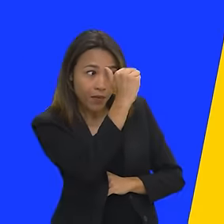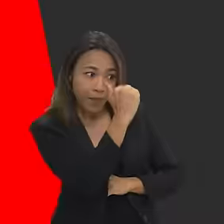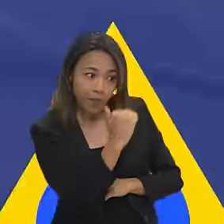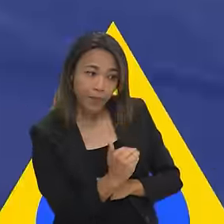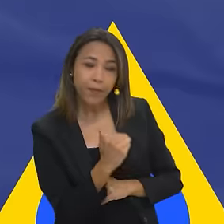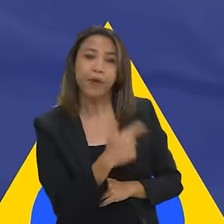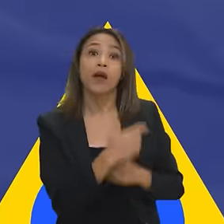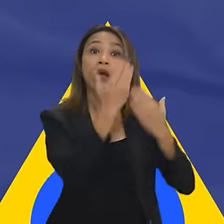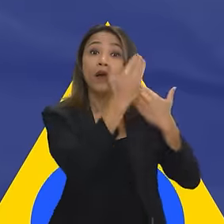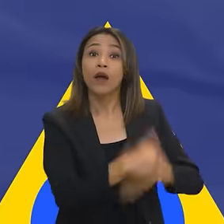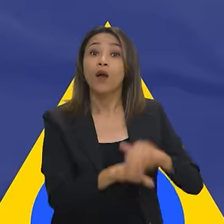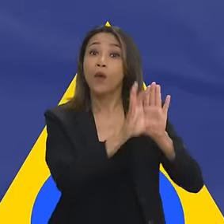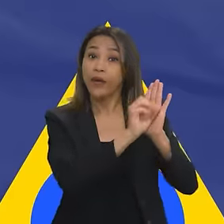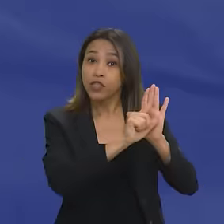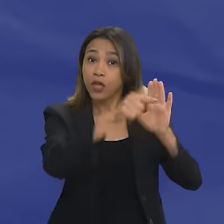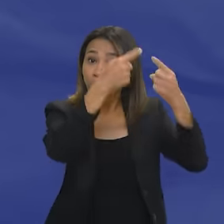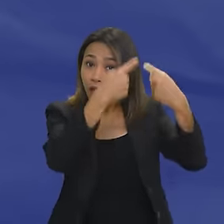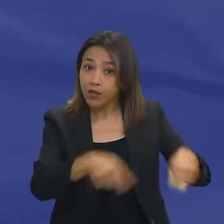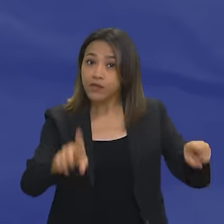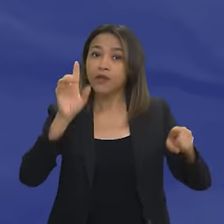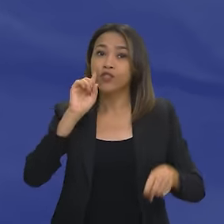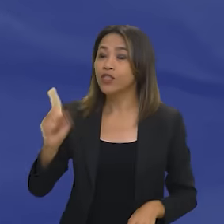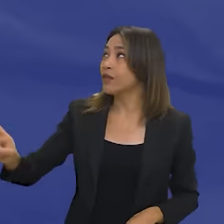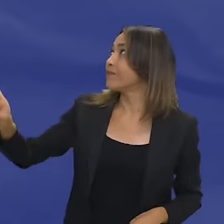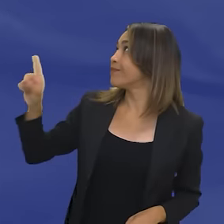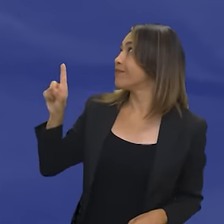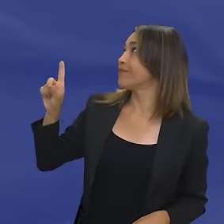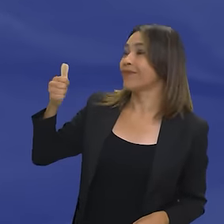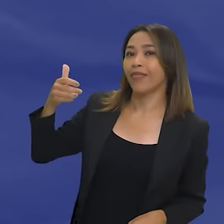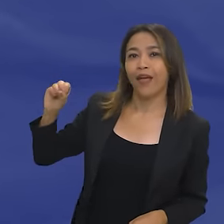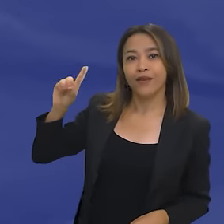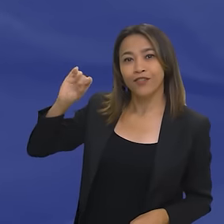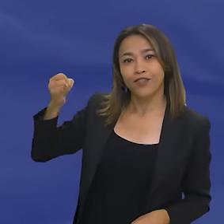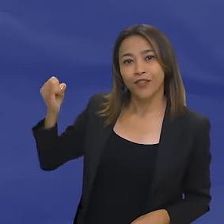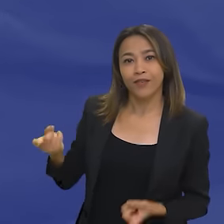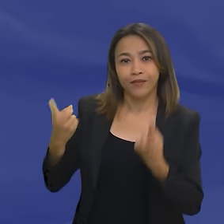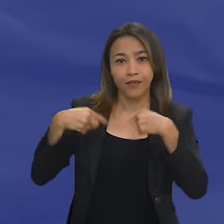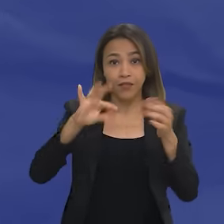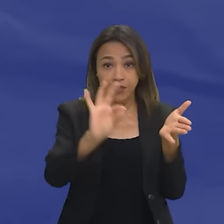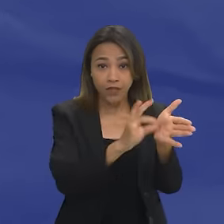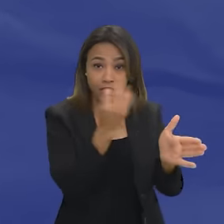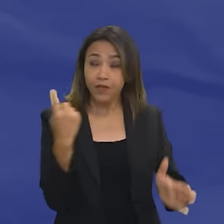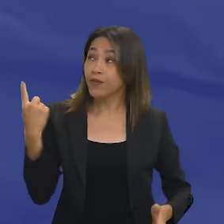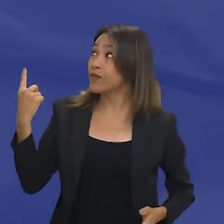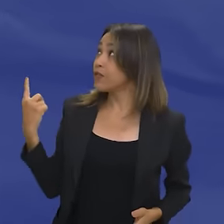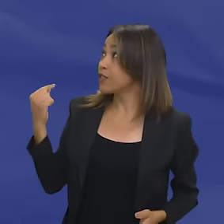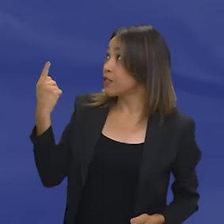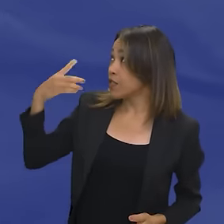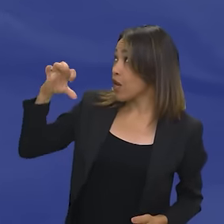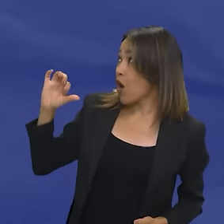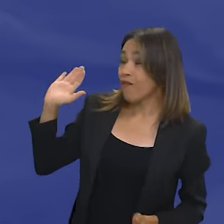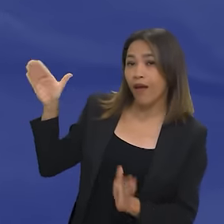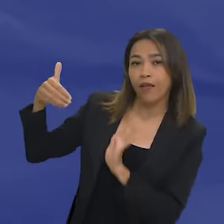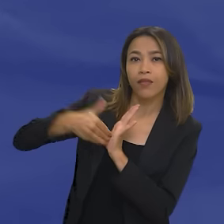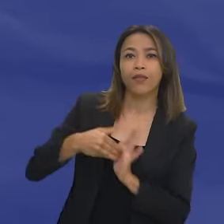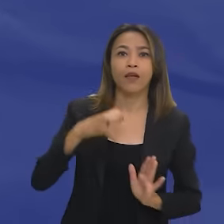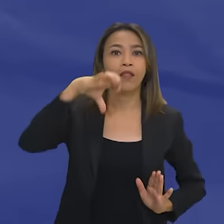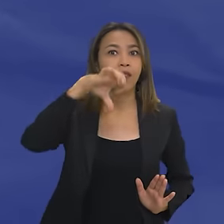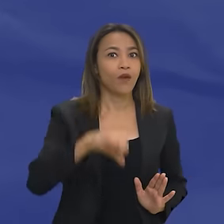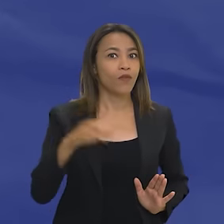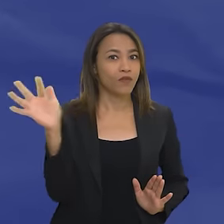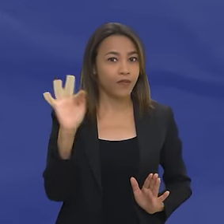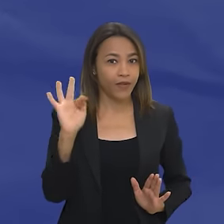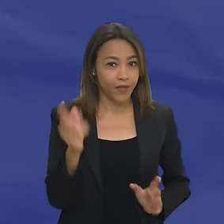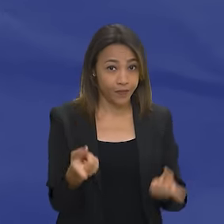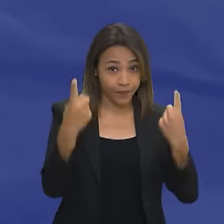unificado. O edital será lançado dia 10 de janeiro. As inscrições começam dia 19 e vão até 9 de